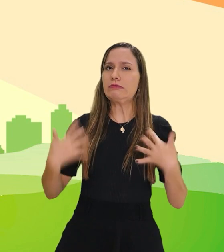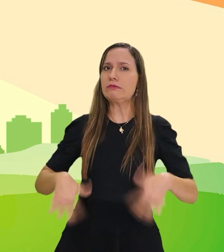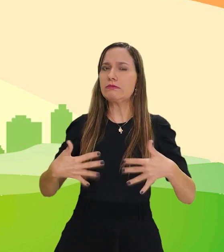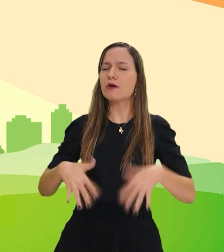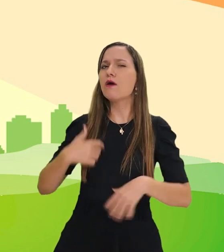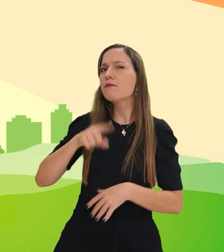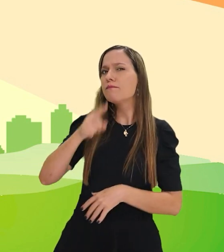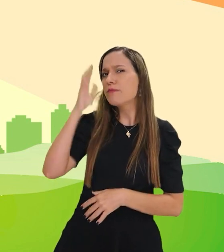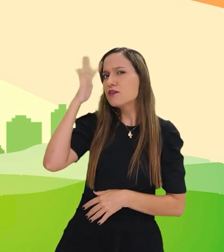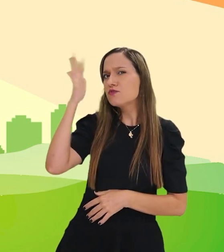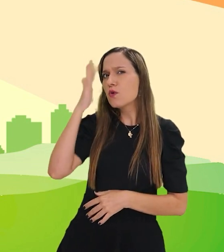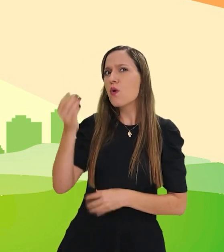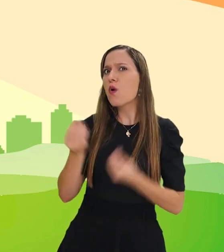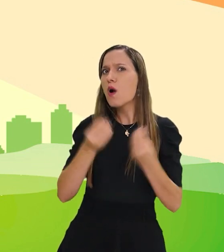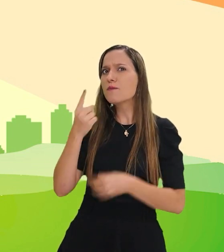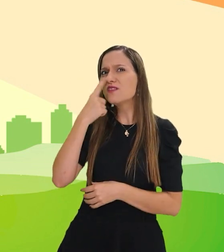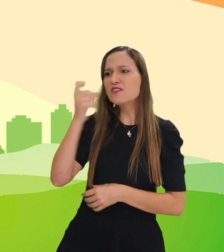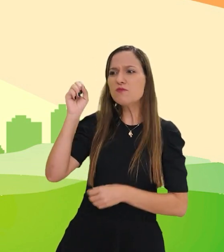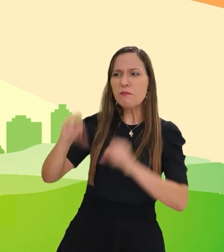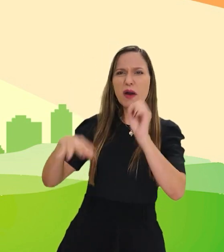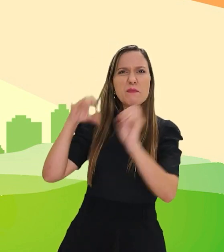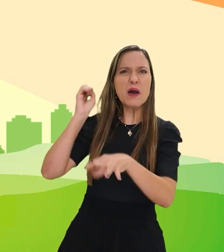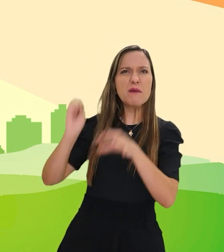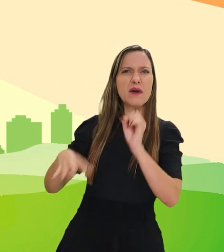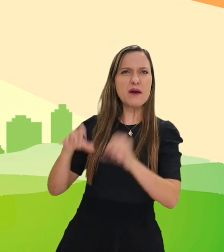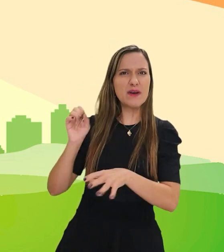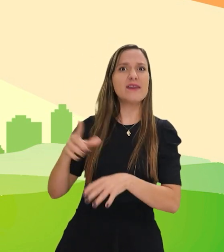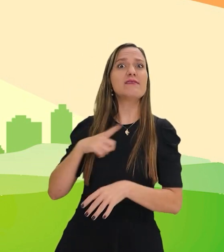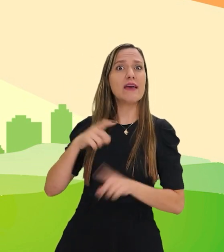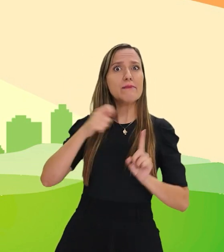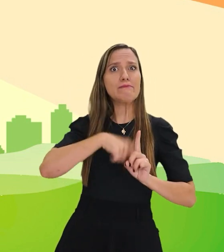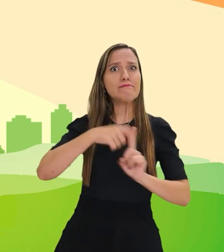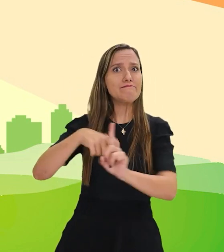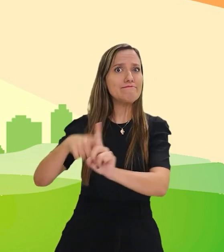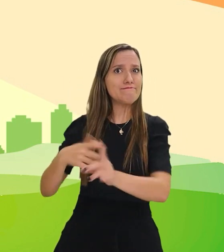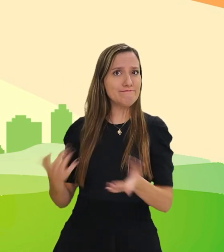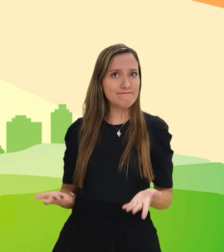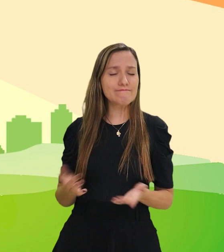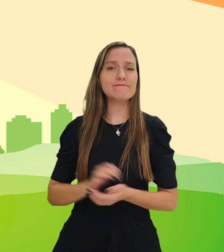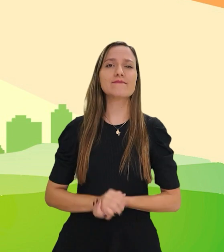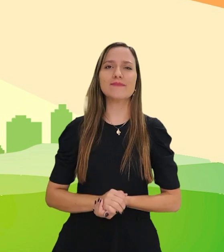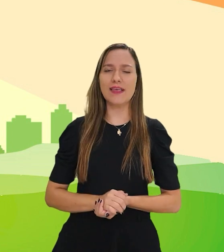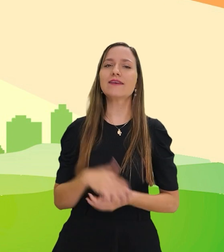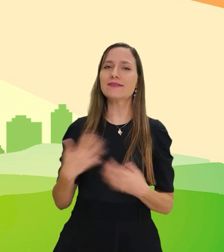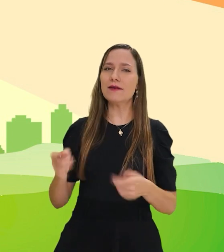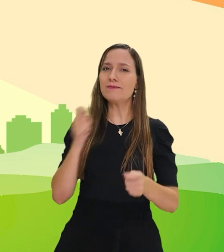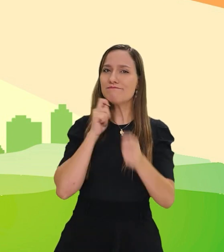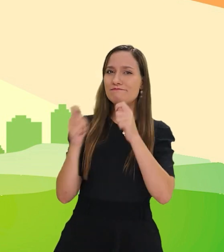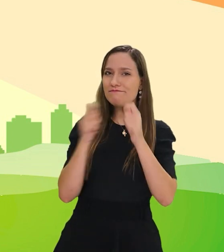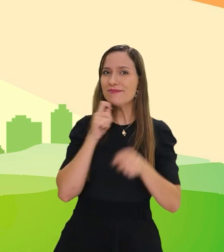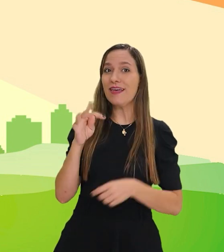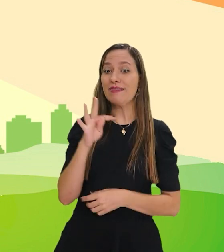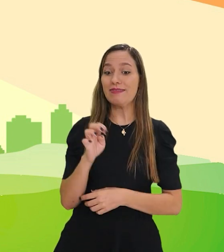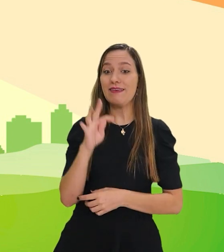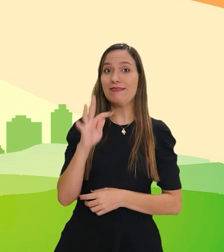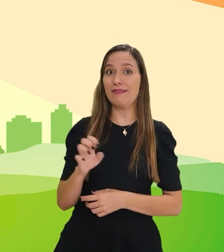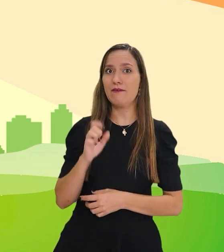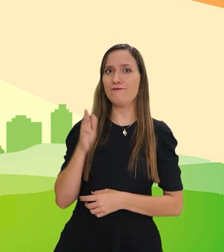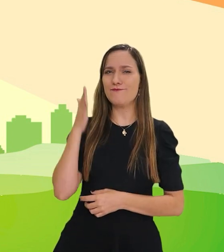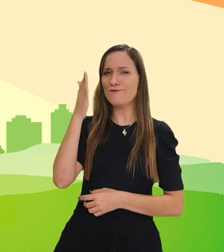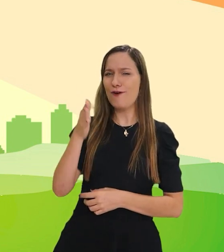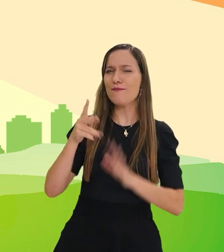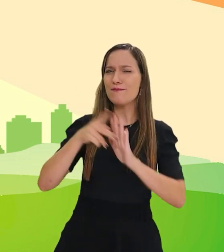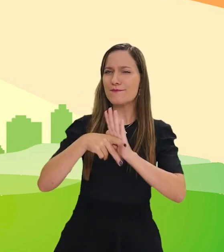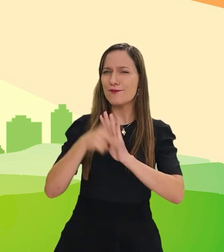imaginaram o tanto de resíduos que um centro de compras pode gerar por mês? A jornalista e professora T.T.